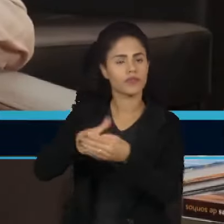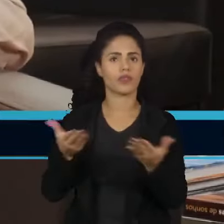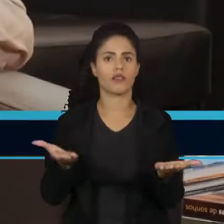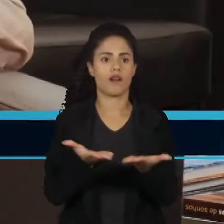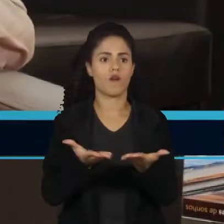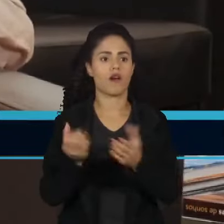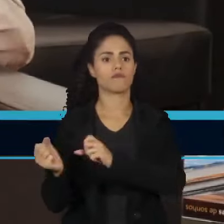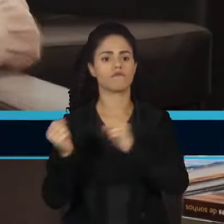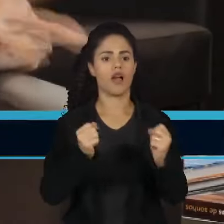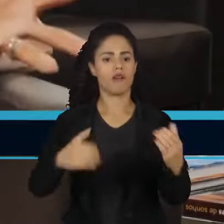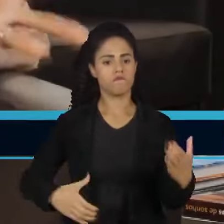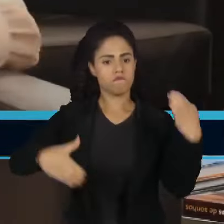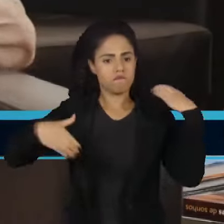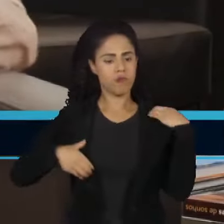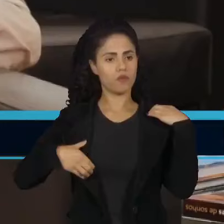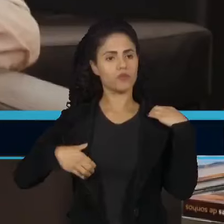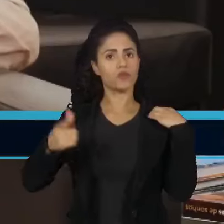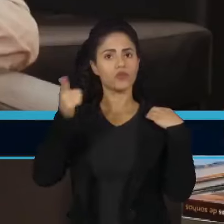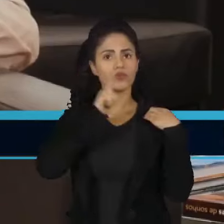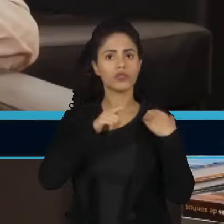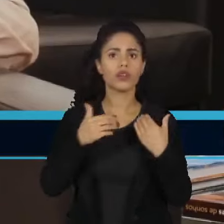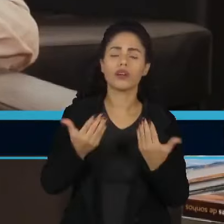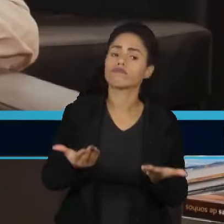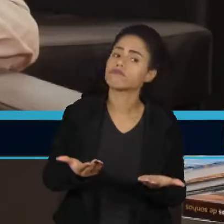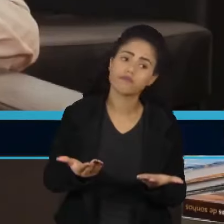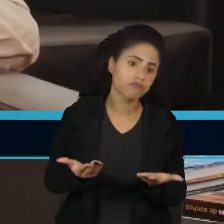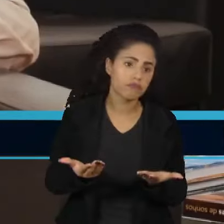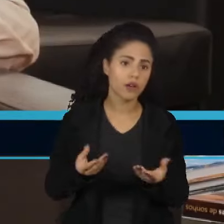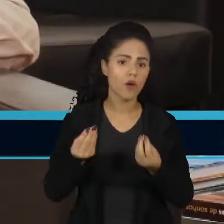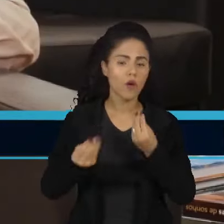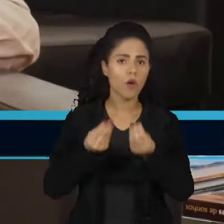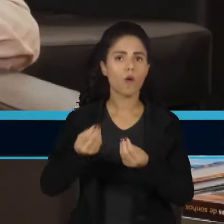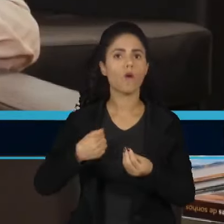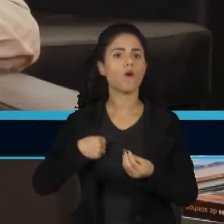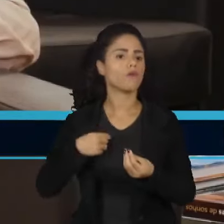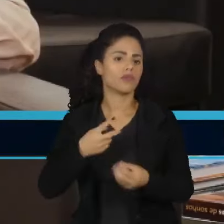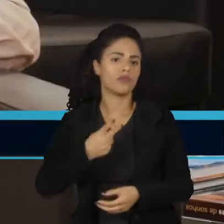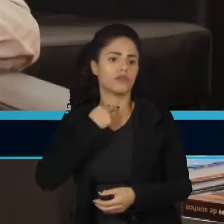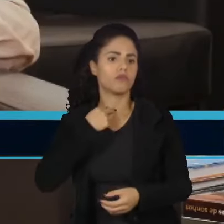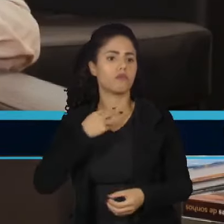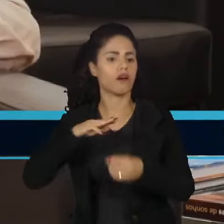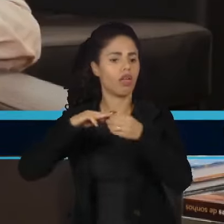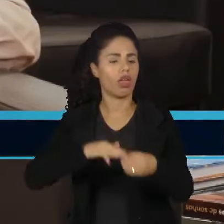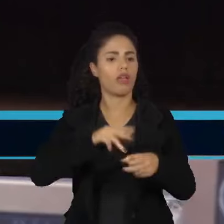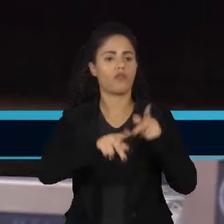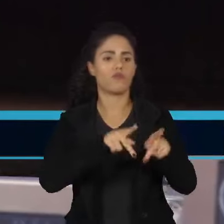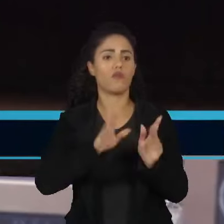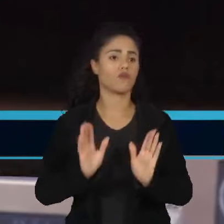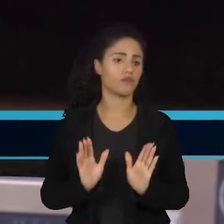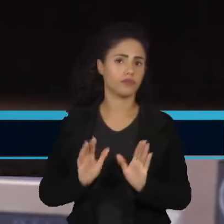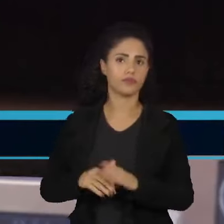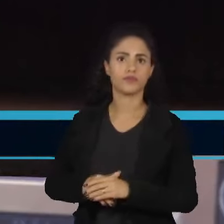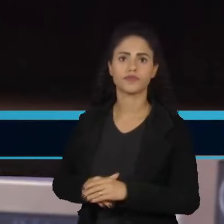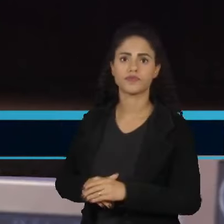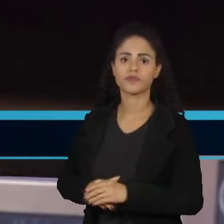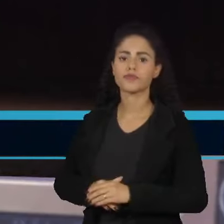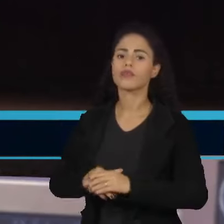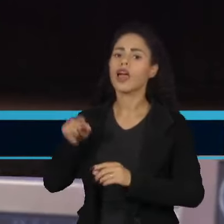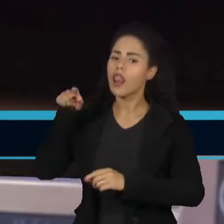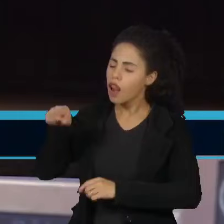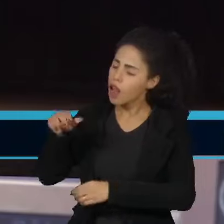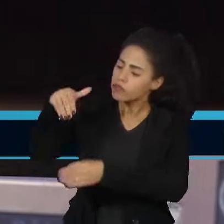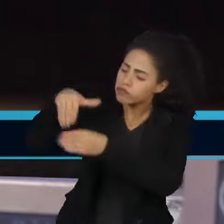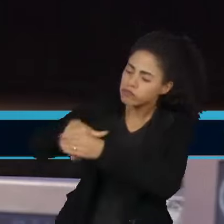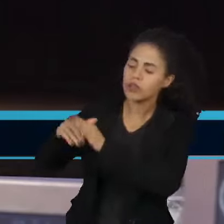ao poder, não venham a sofrer qualquer tipo de constrangimento ou impedimento. Tem um processo eleitoral lá,